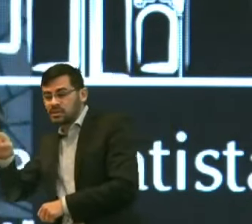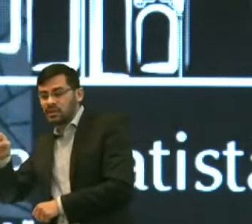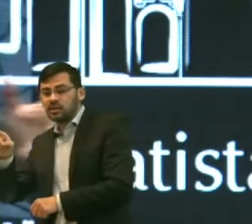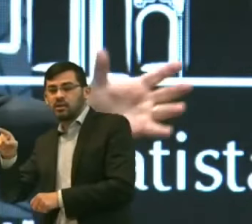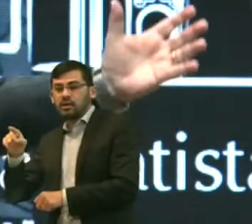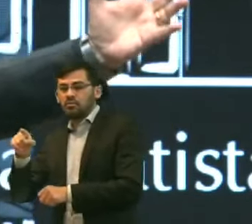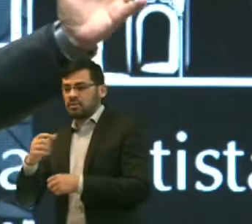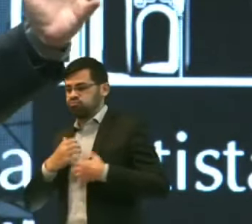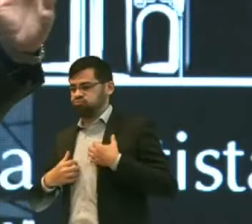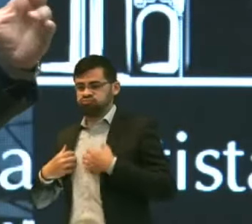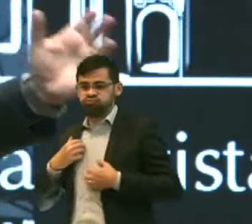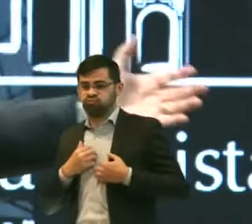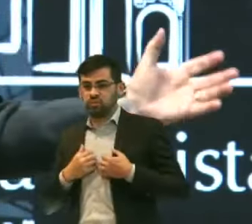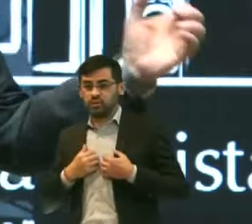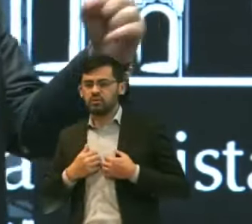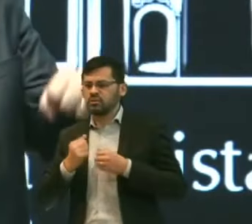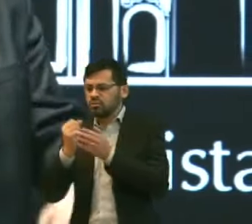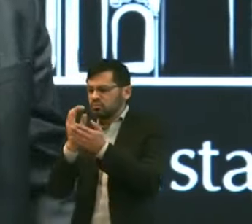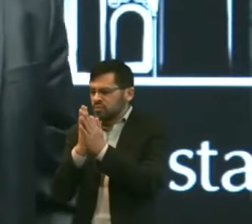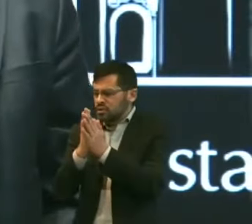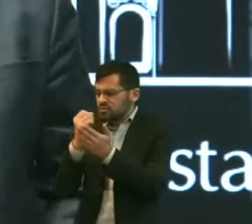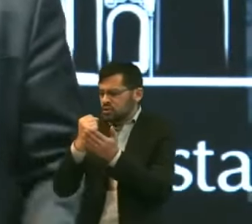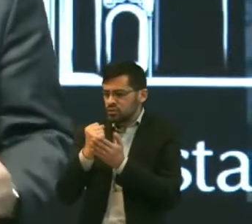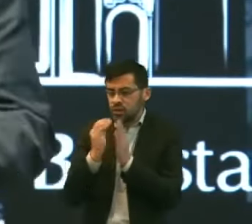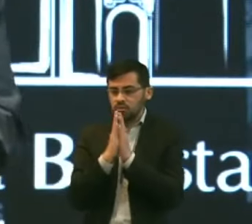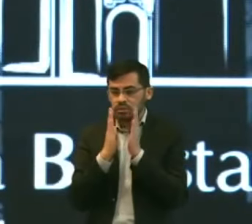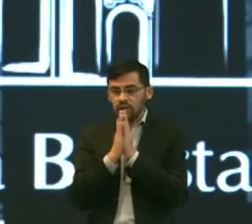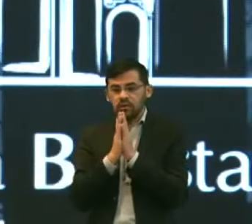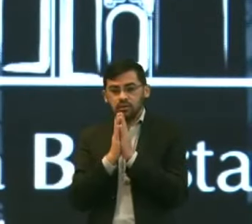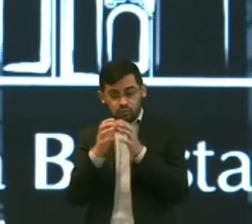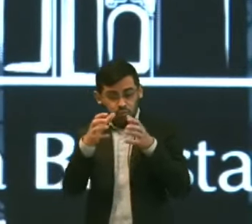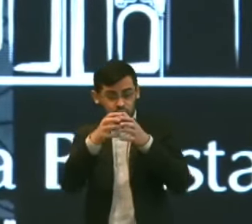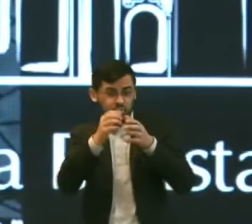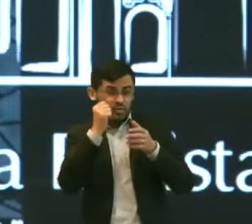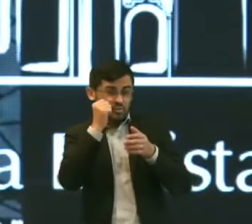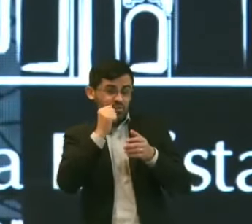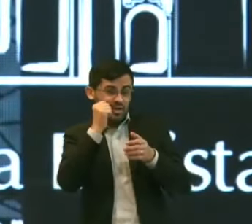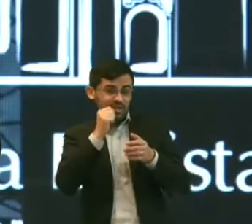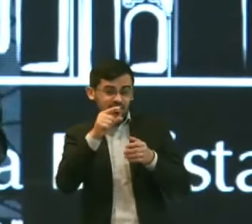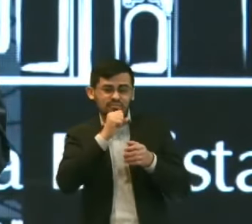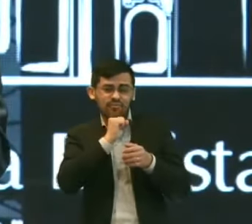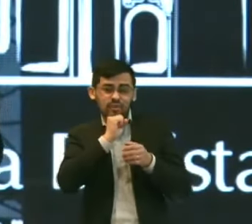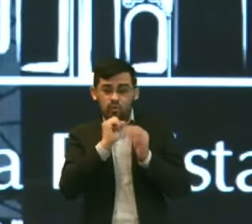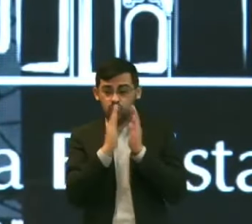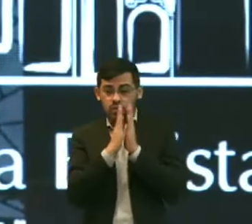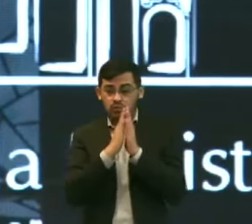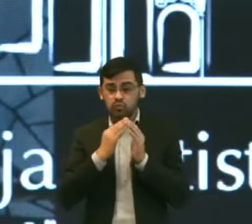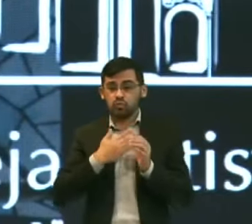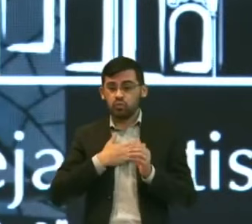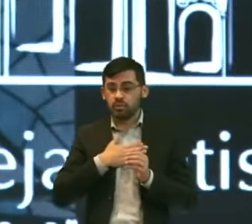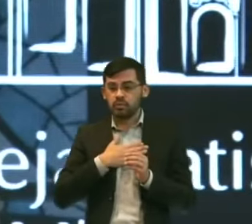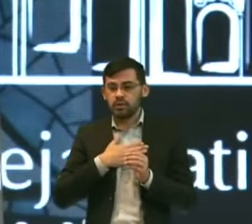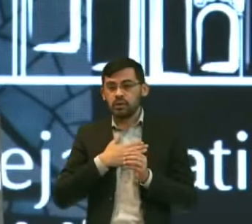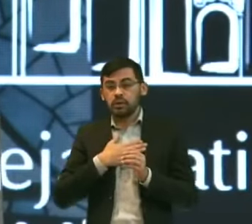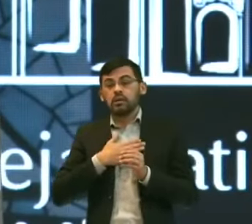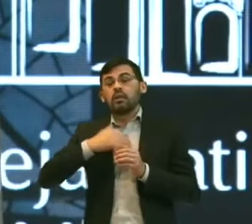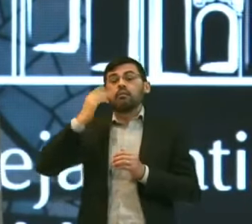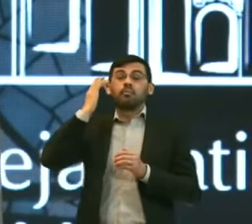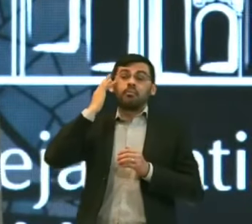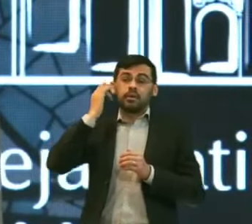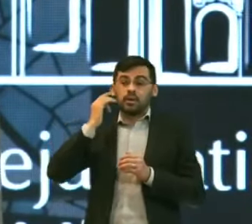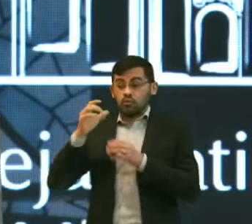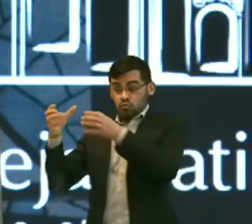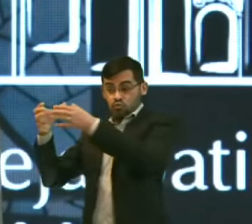ajudem a orar E as senhoras Que estavam lá Naquele culto Oraram comigo No dia seguinte Volta aquele grupo De meninas Lá na minha